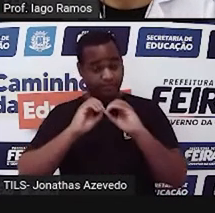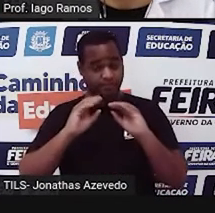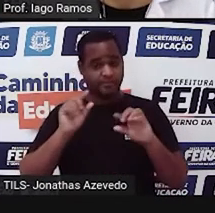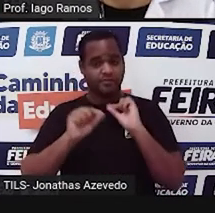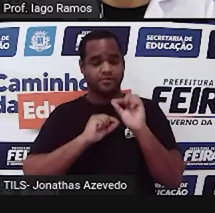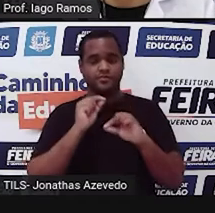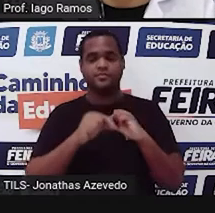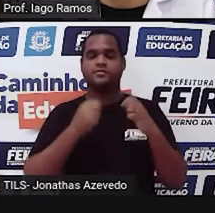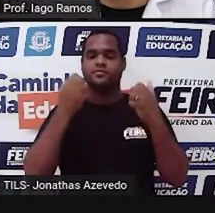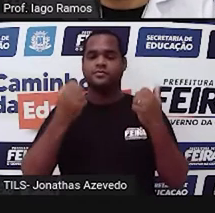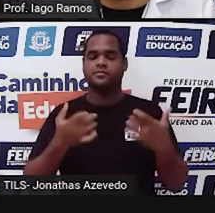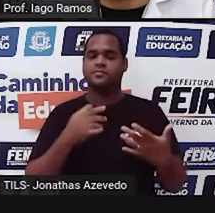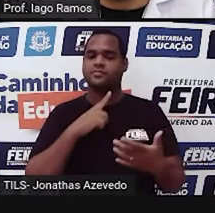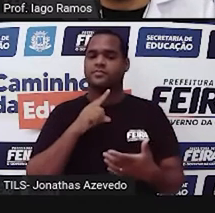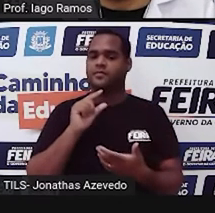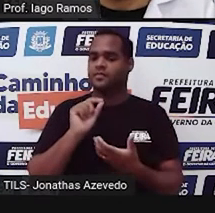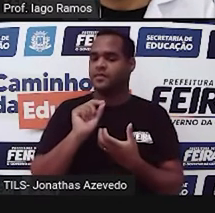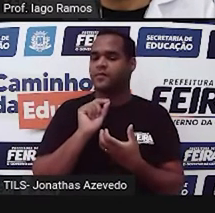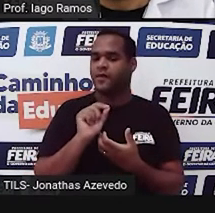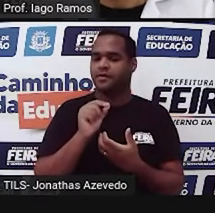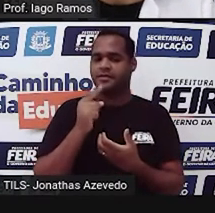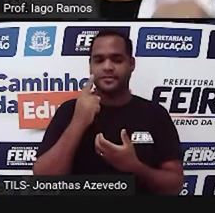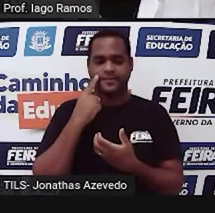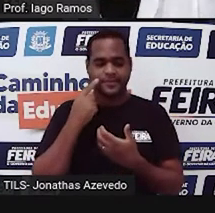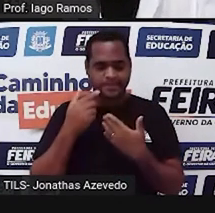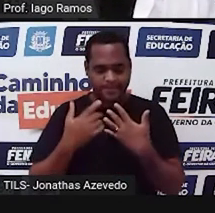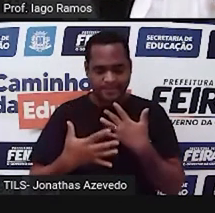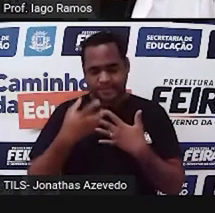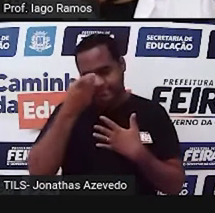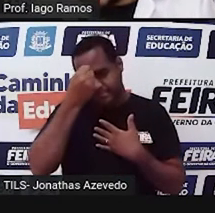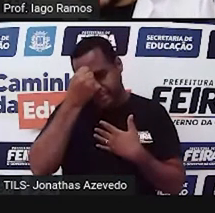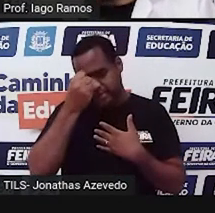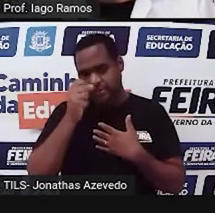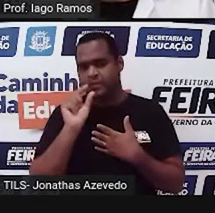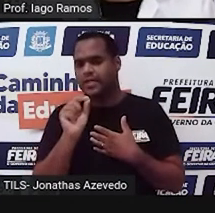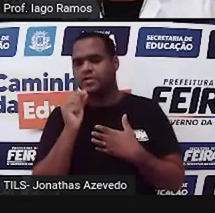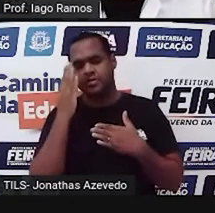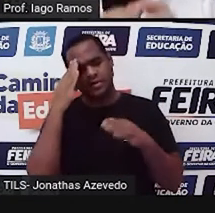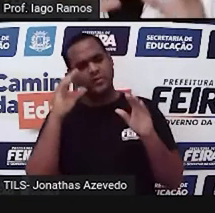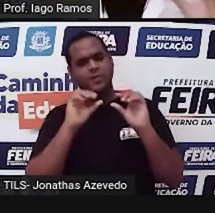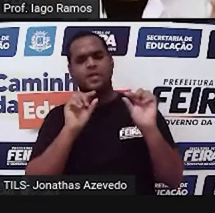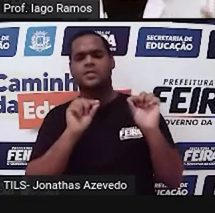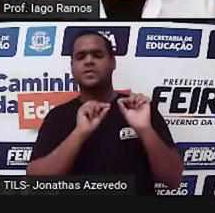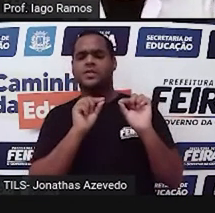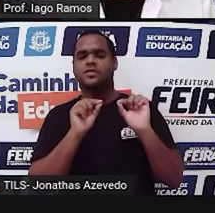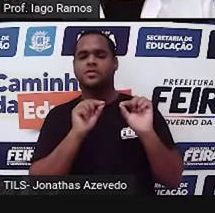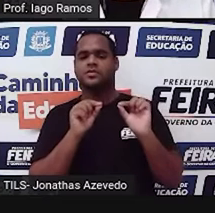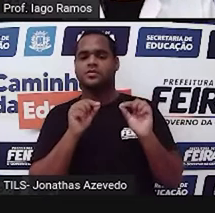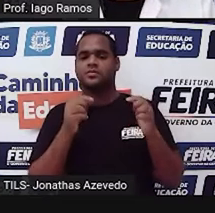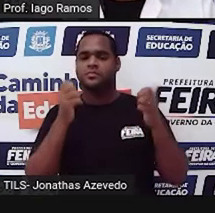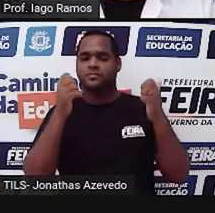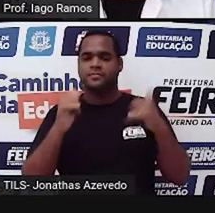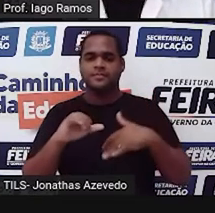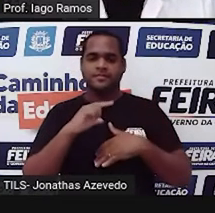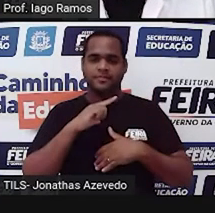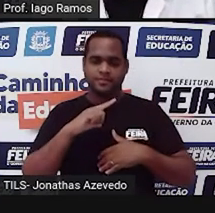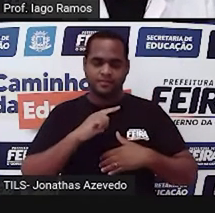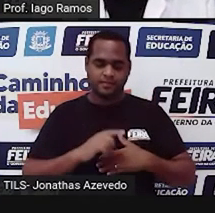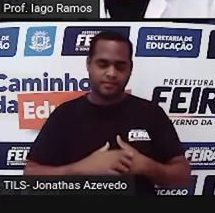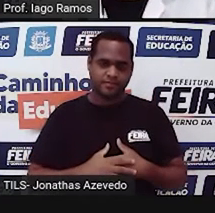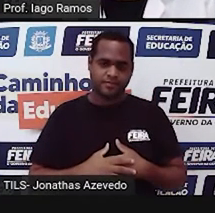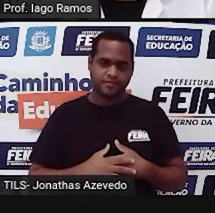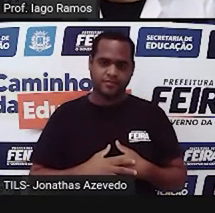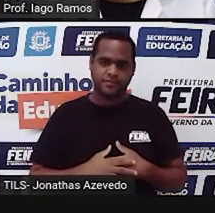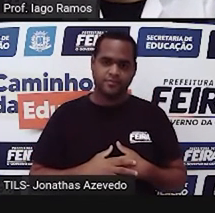Do que a gente fez? Do que a gente construiu? O quanto você entendeu? Vamos fazer assim, né? Você